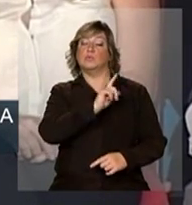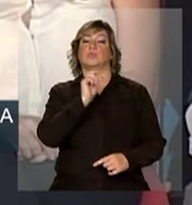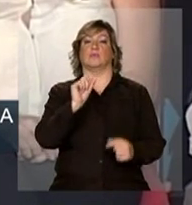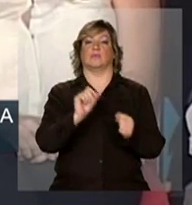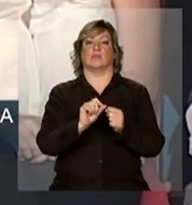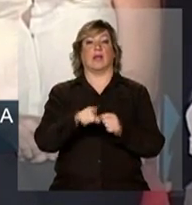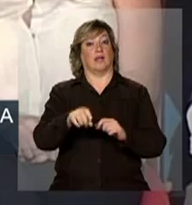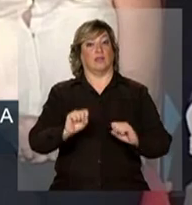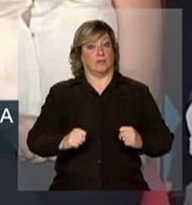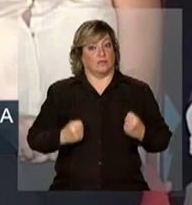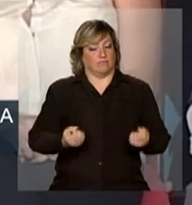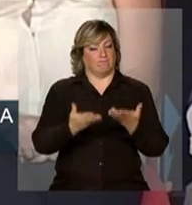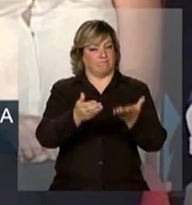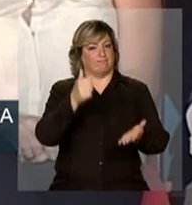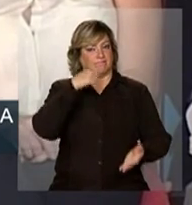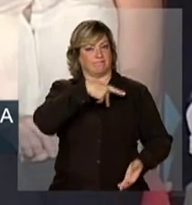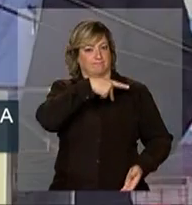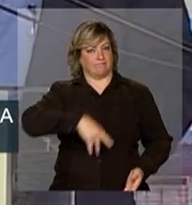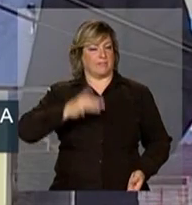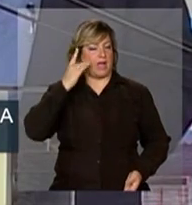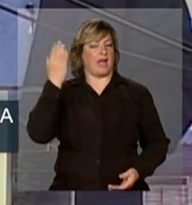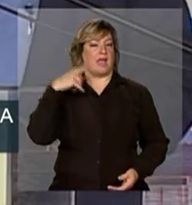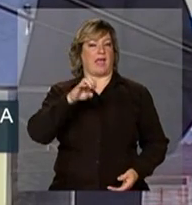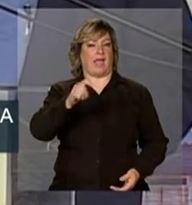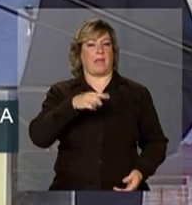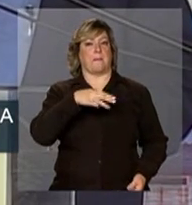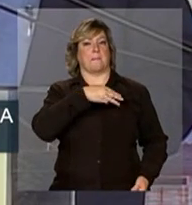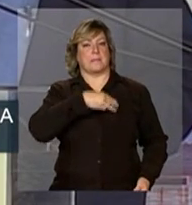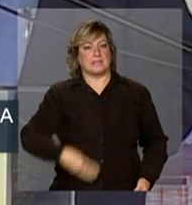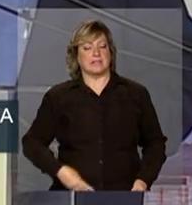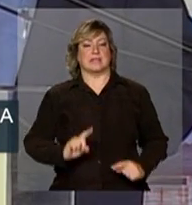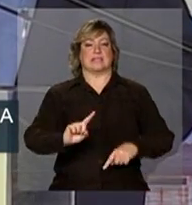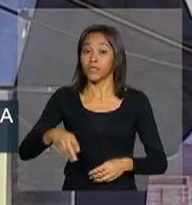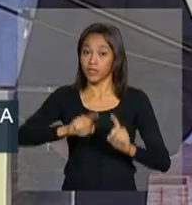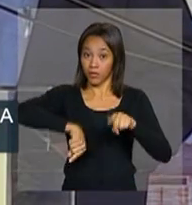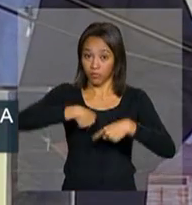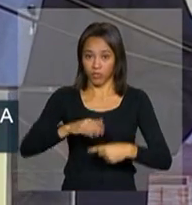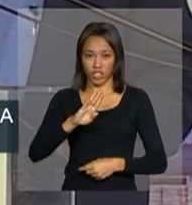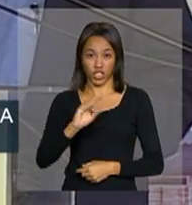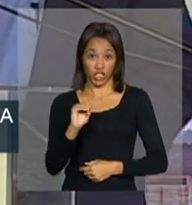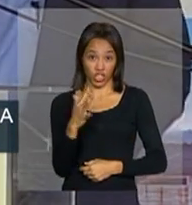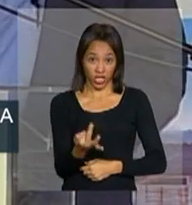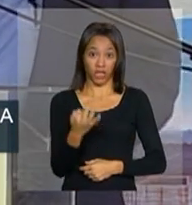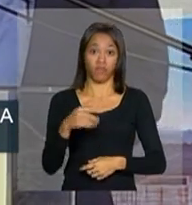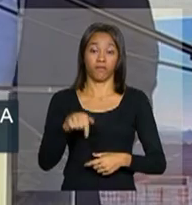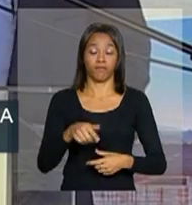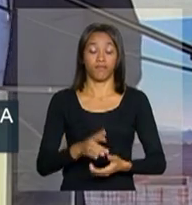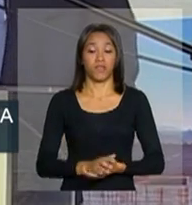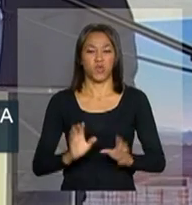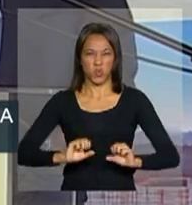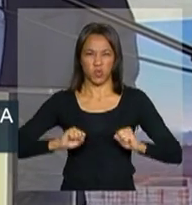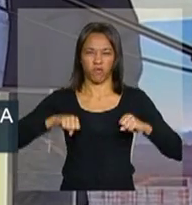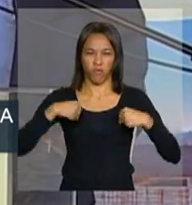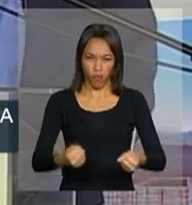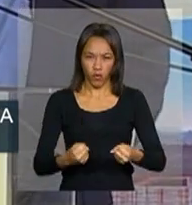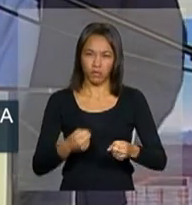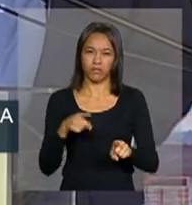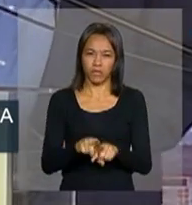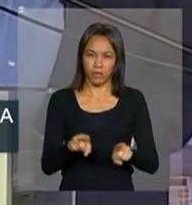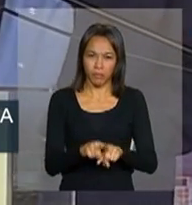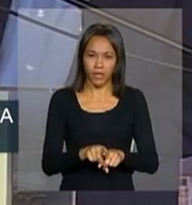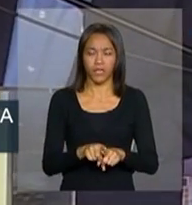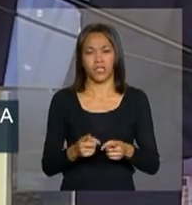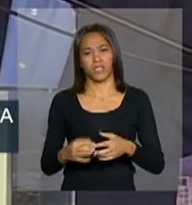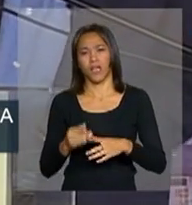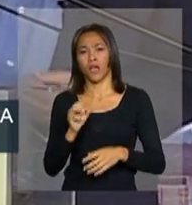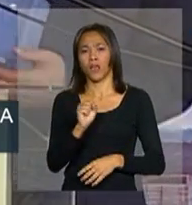e aí o esforço da senhora presidente como ministra, depois como chefe da Casa Civil, o esforço dos empreendedores, a